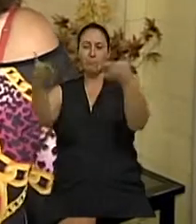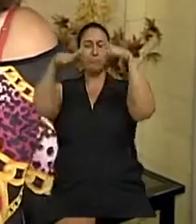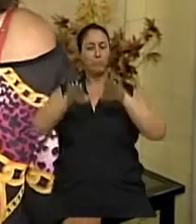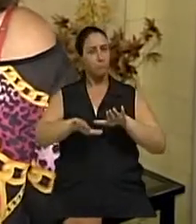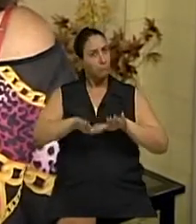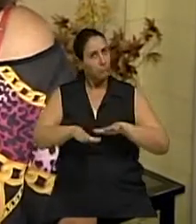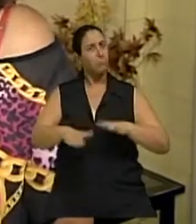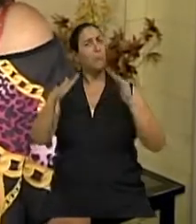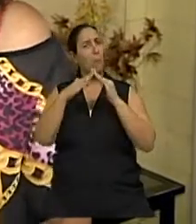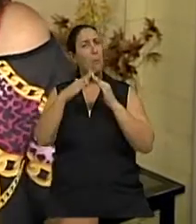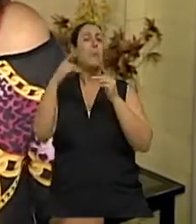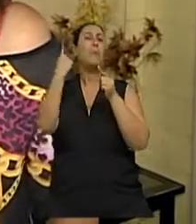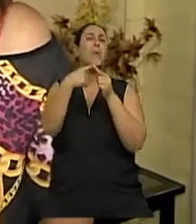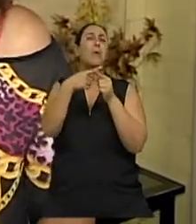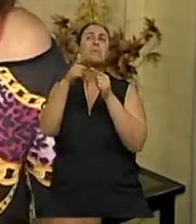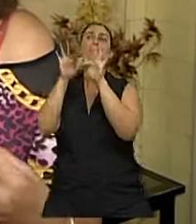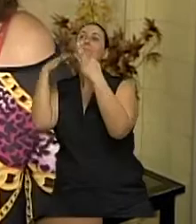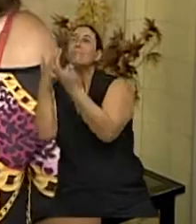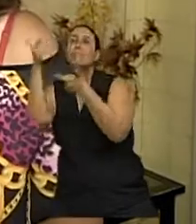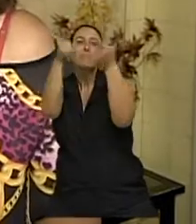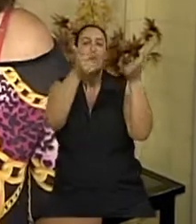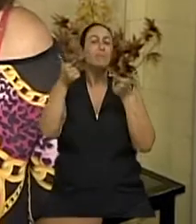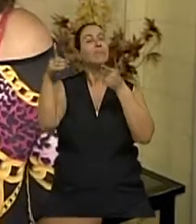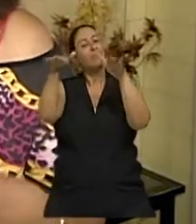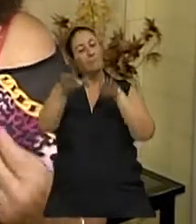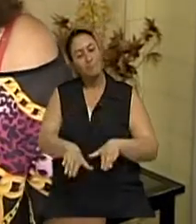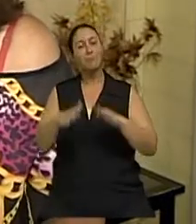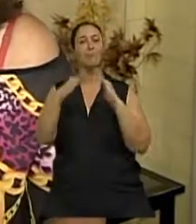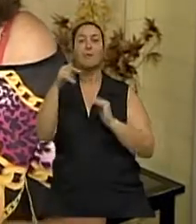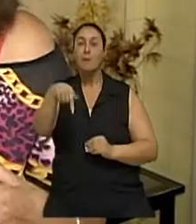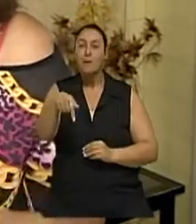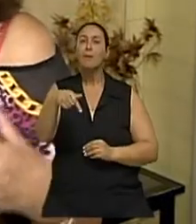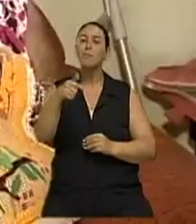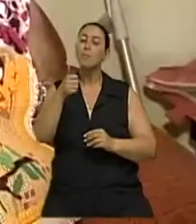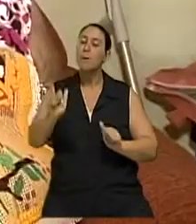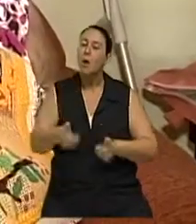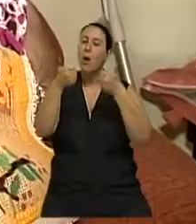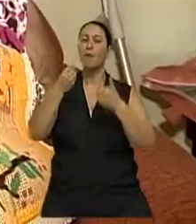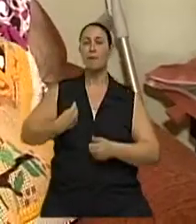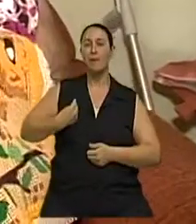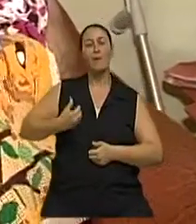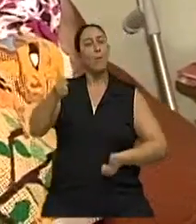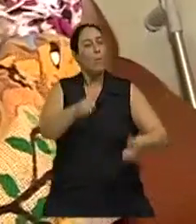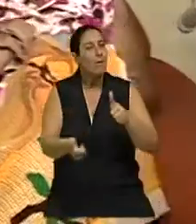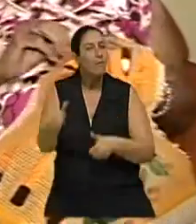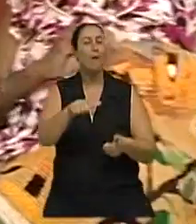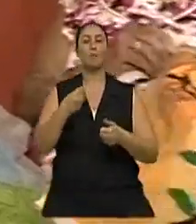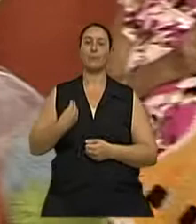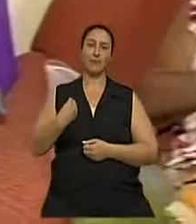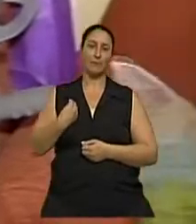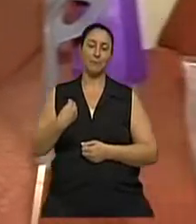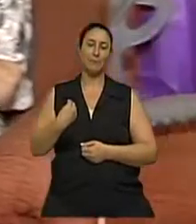morar aqui com uma boa qualidade, com dignidade. Eles têm dignidade. Aqui nós